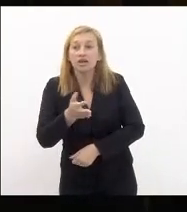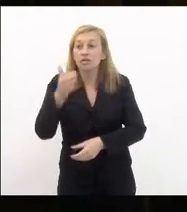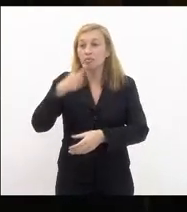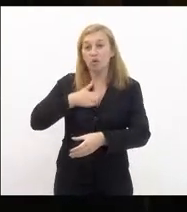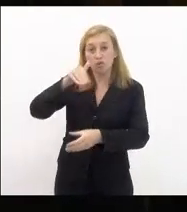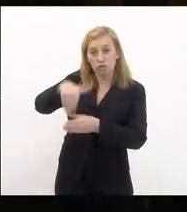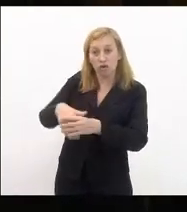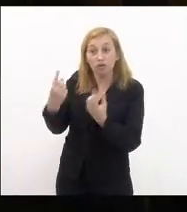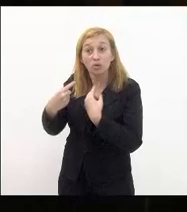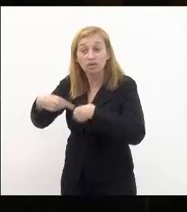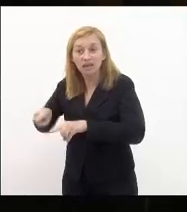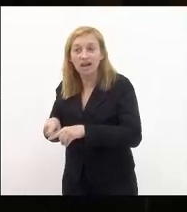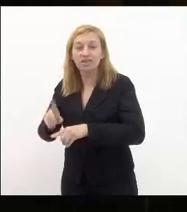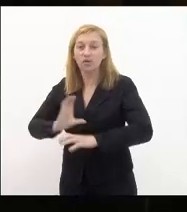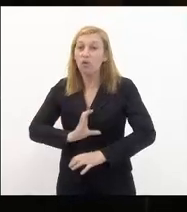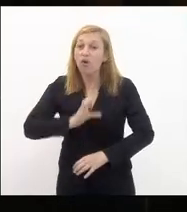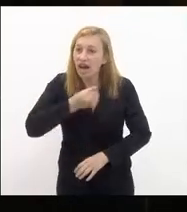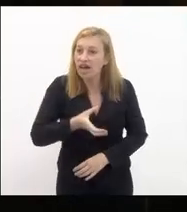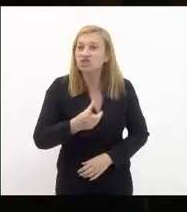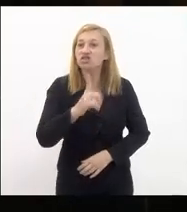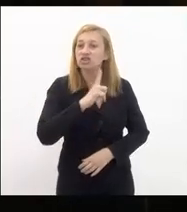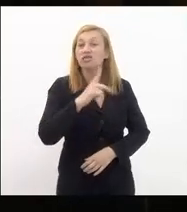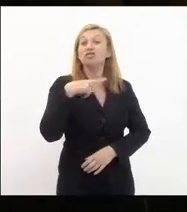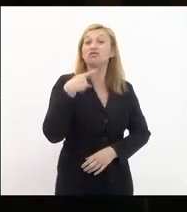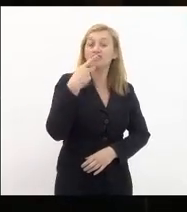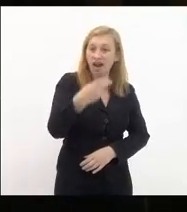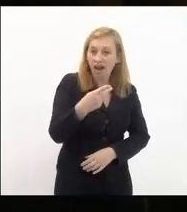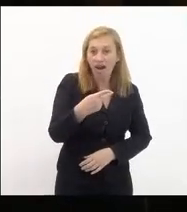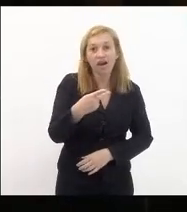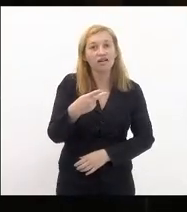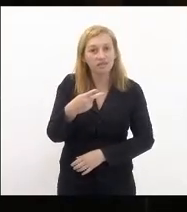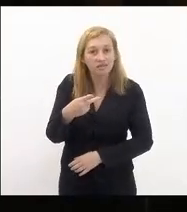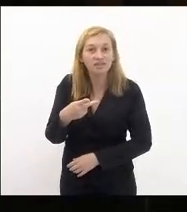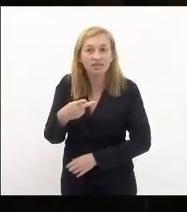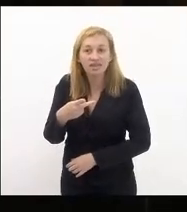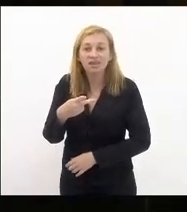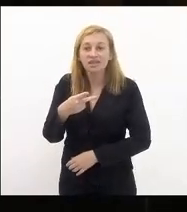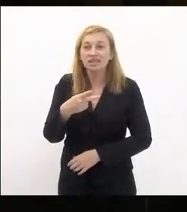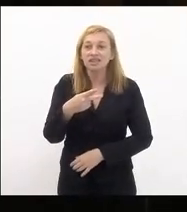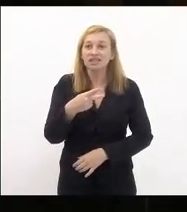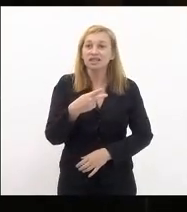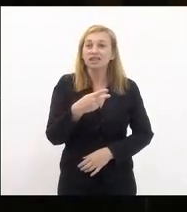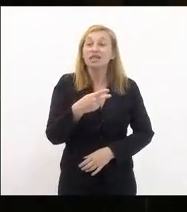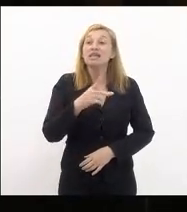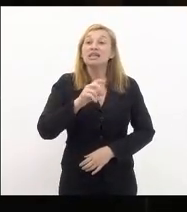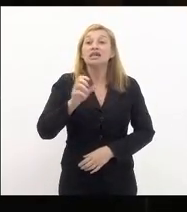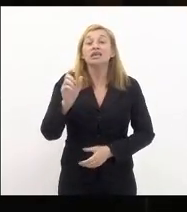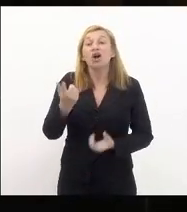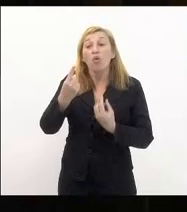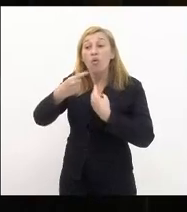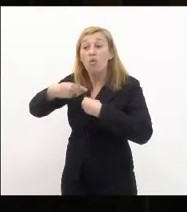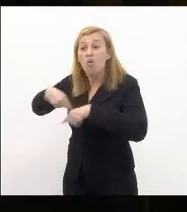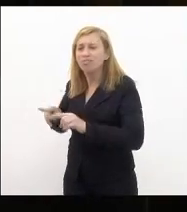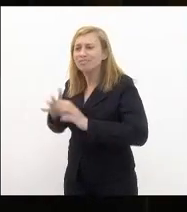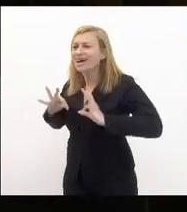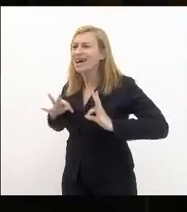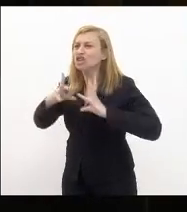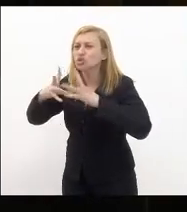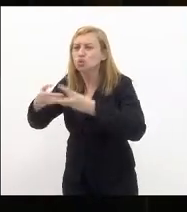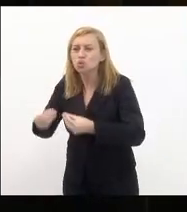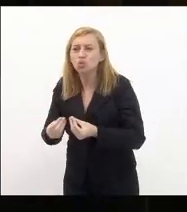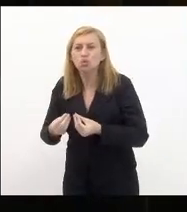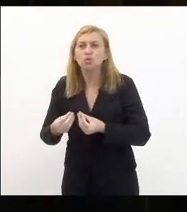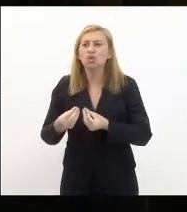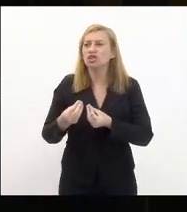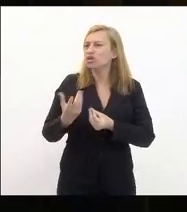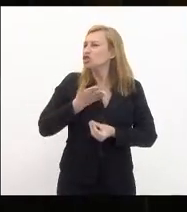contrário porque eu tenho a coragem de manifestar meus posicionamentos e ser contrário a tudo aquilo que nós